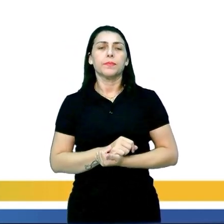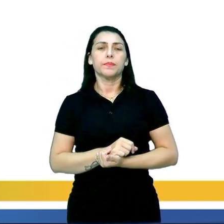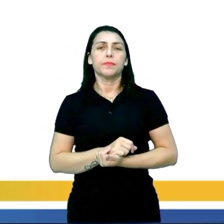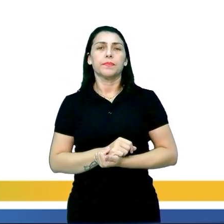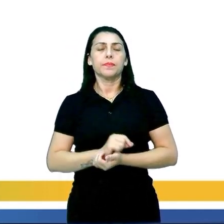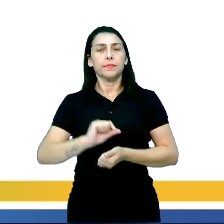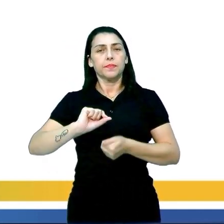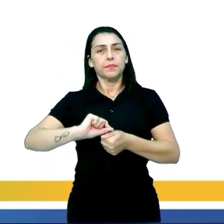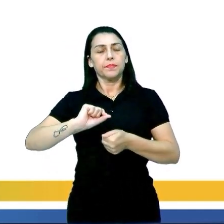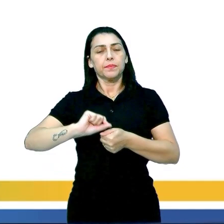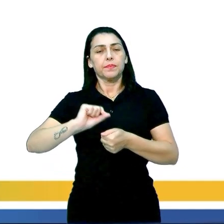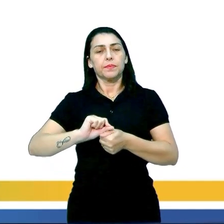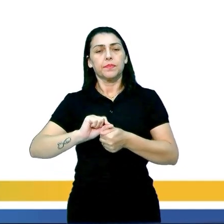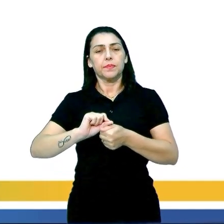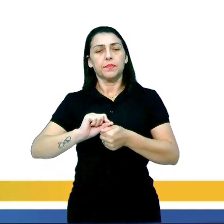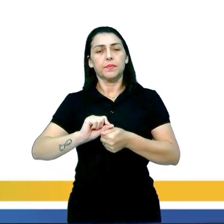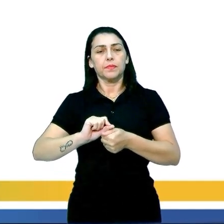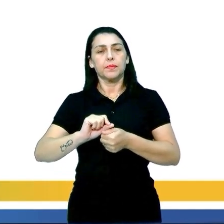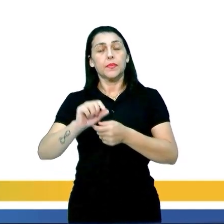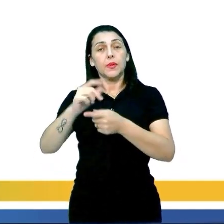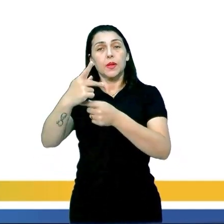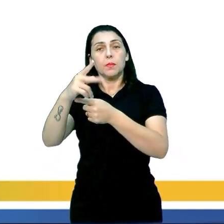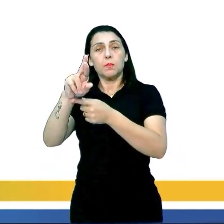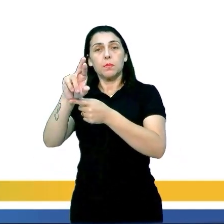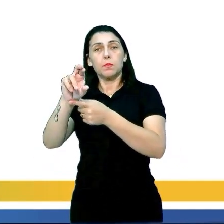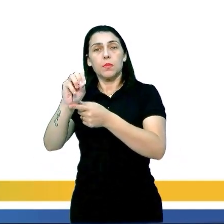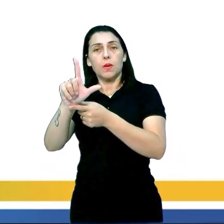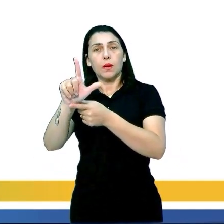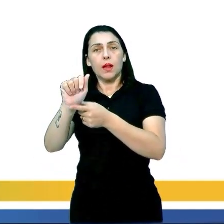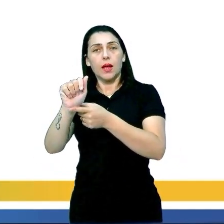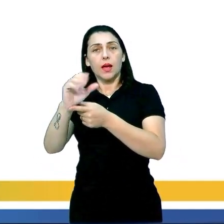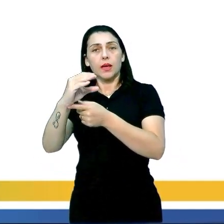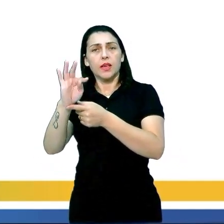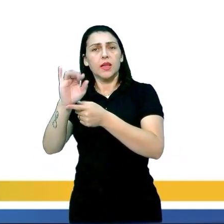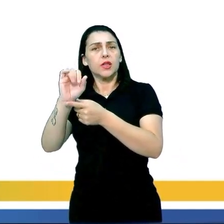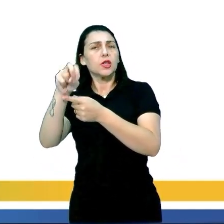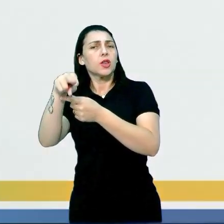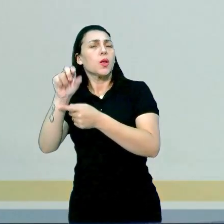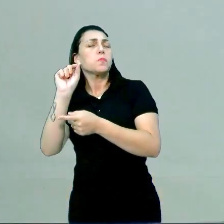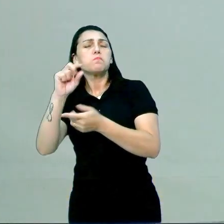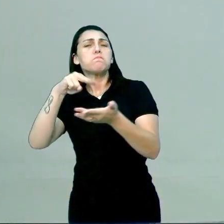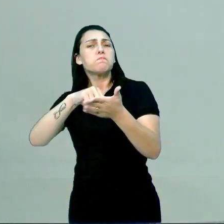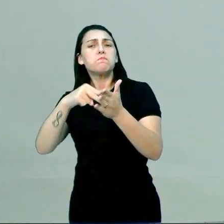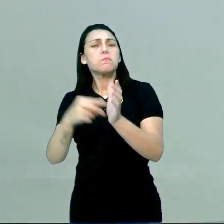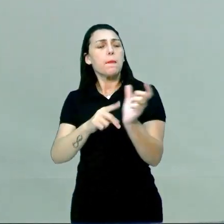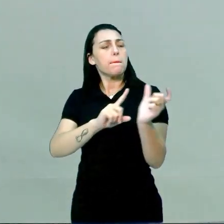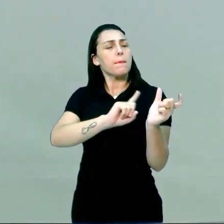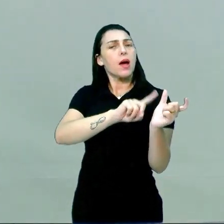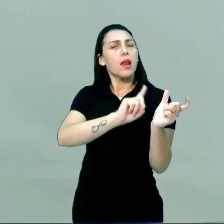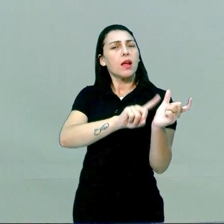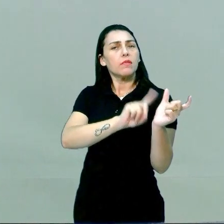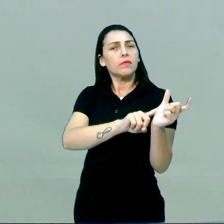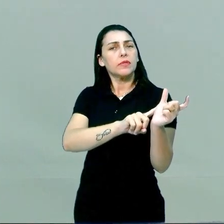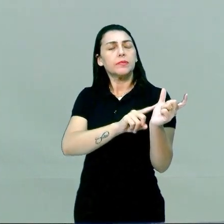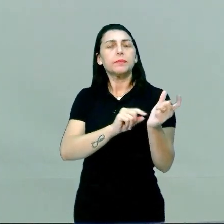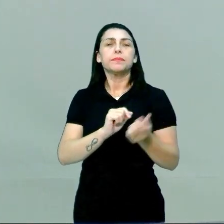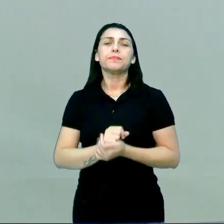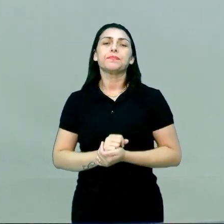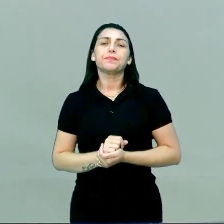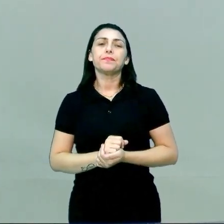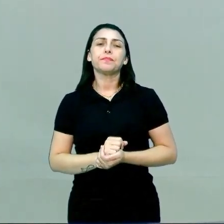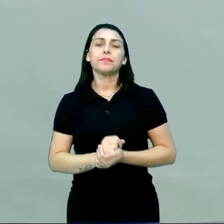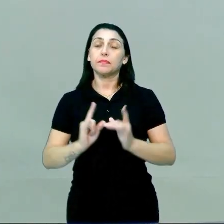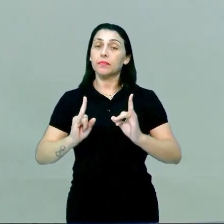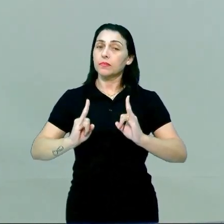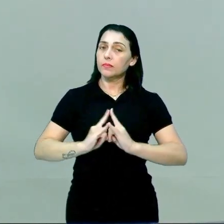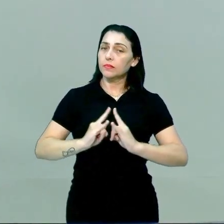ela vai agir liberando prolactina. O que que será essa prolactina, pessoal? A prolactina, ele